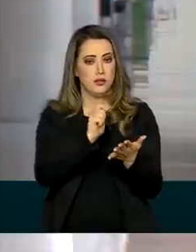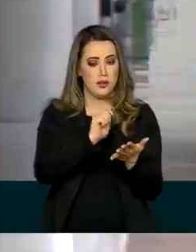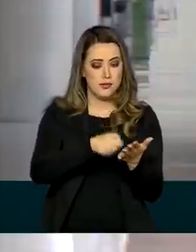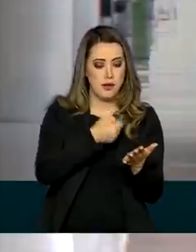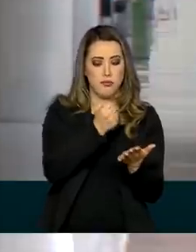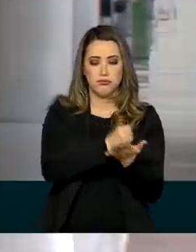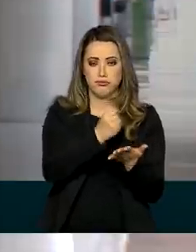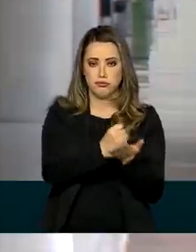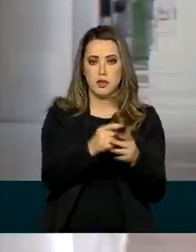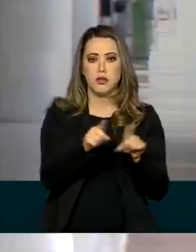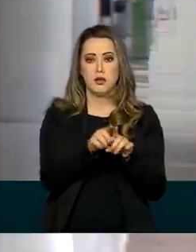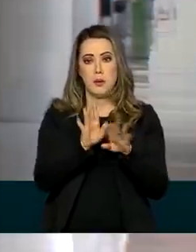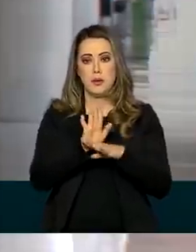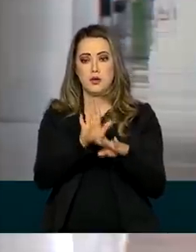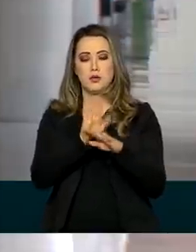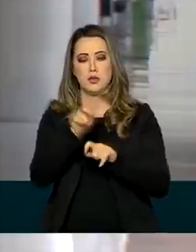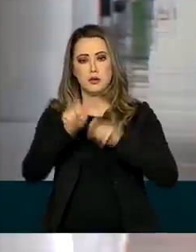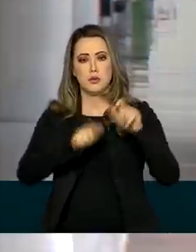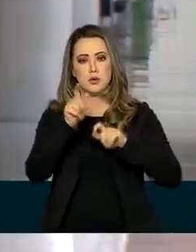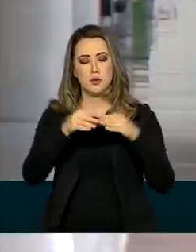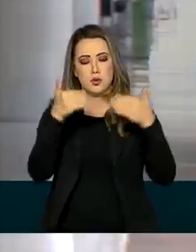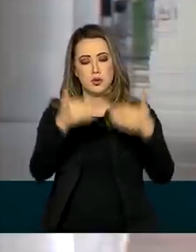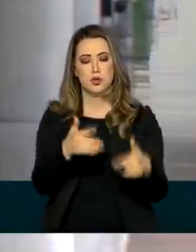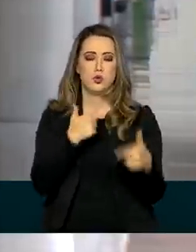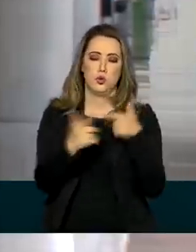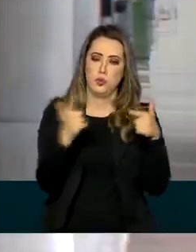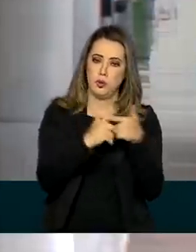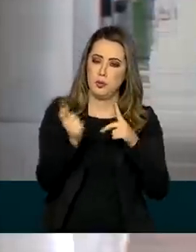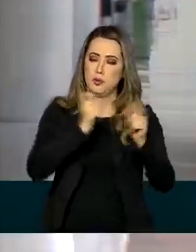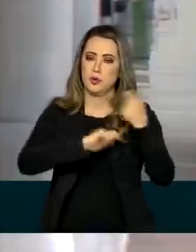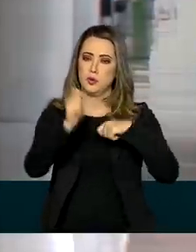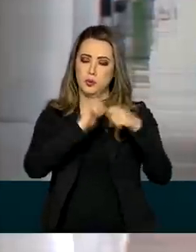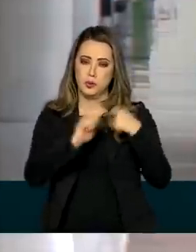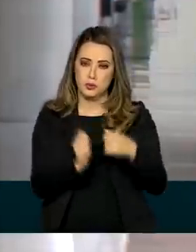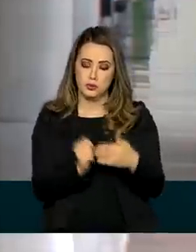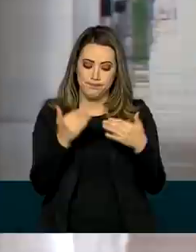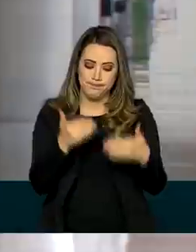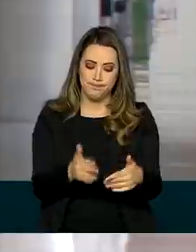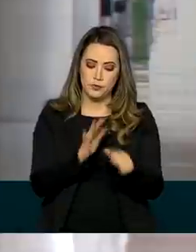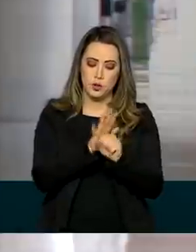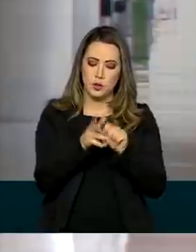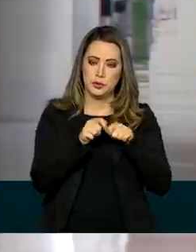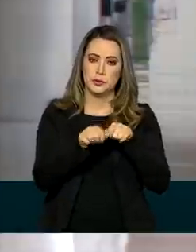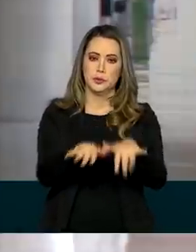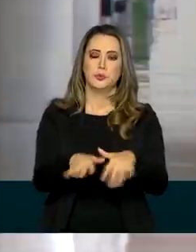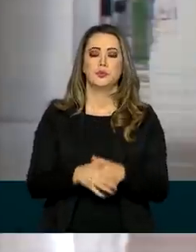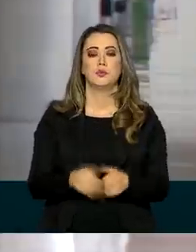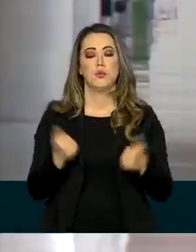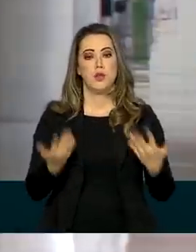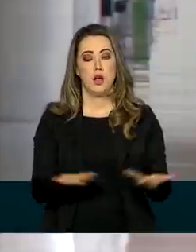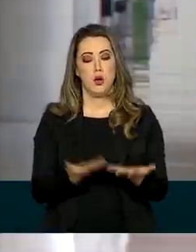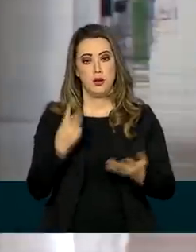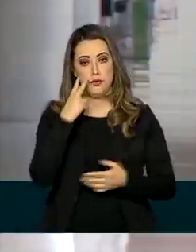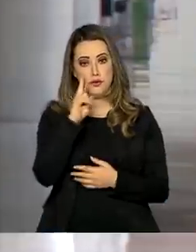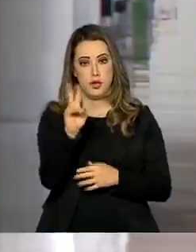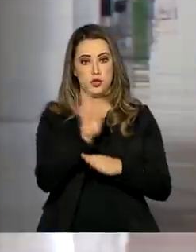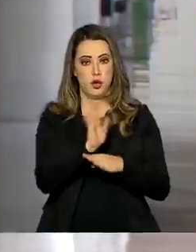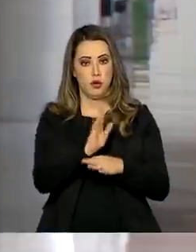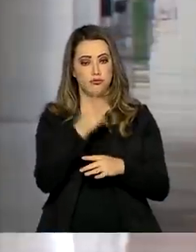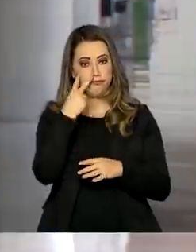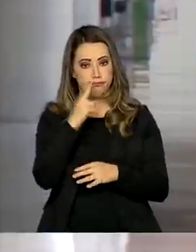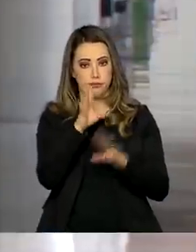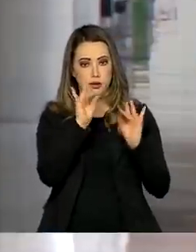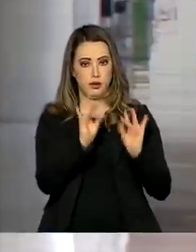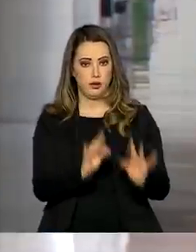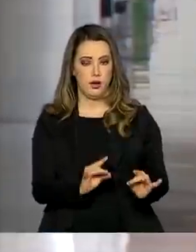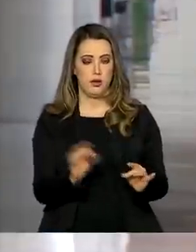enfrentar as dificuldades provocadas pela crise econômica por conta aí do novo, da pandemia do novo coronavírus. Veja agora na reportagem mais